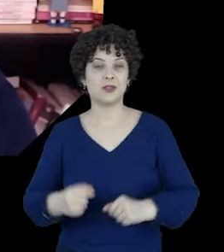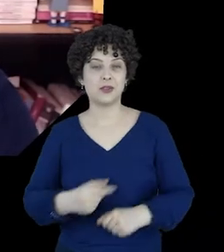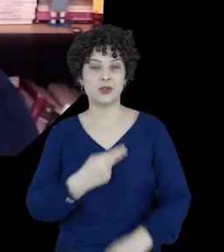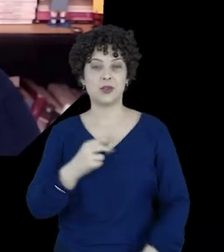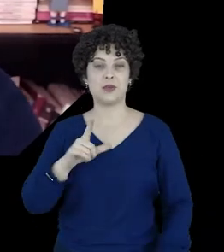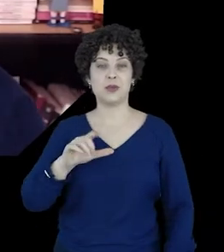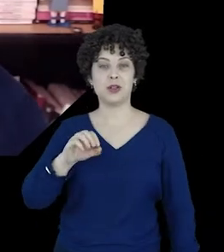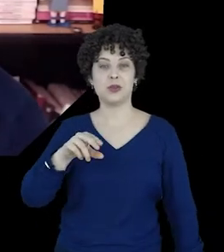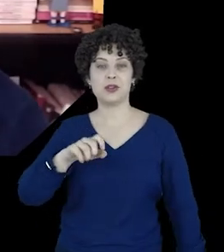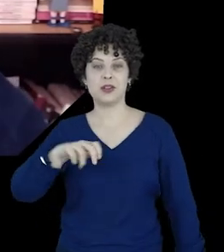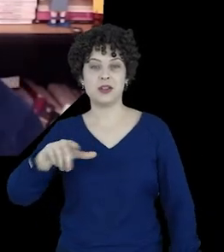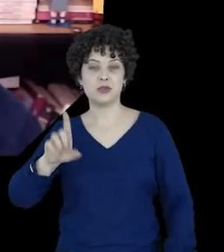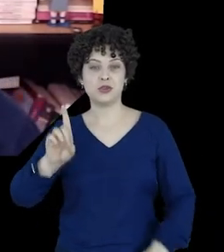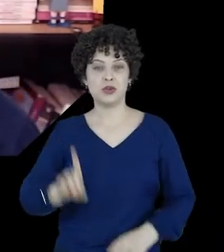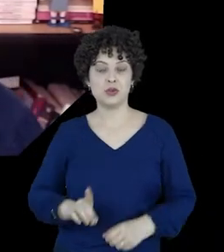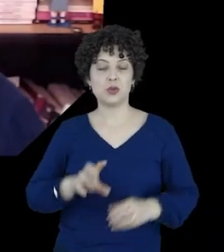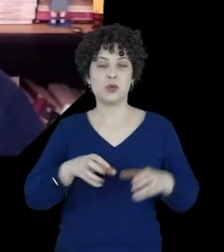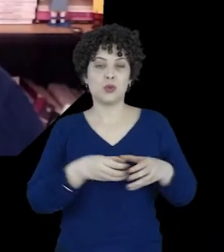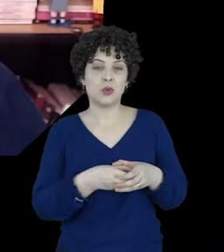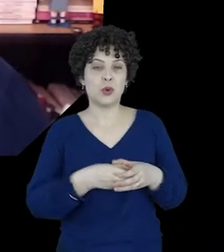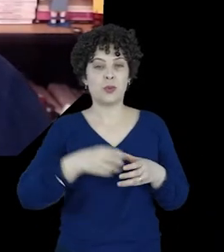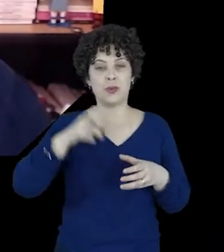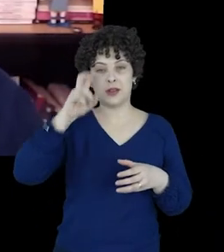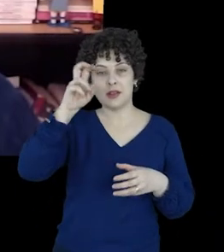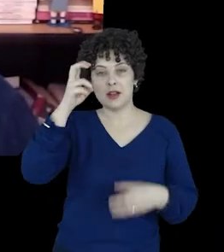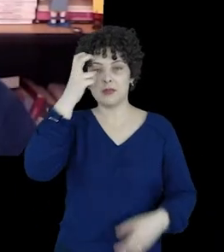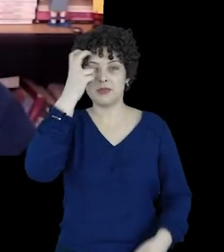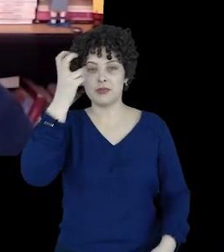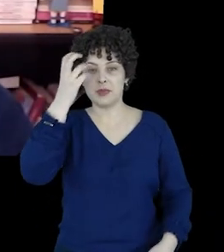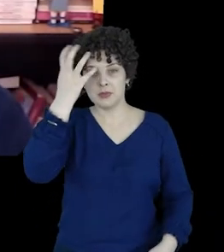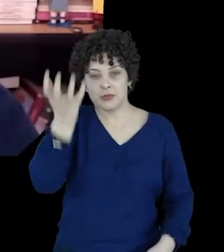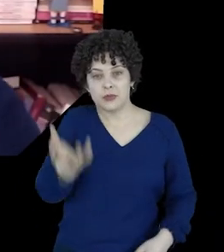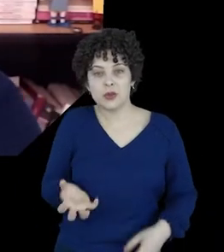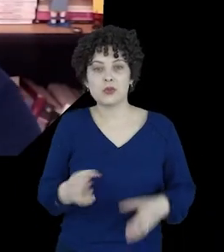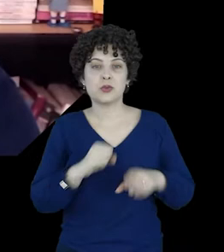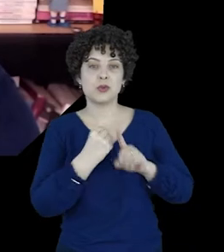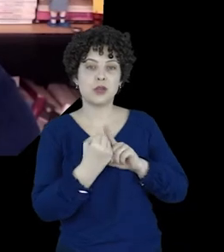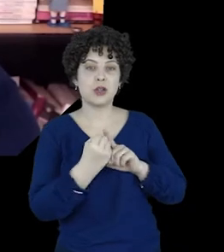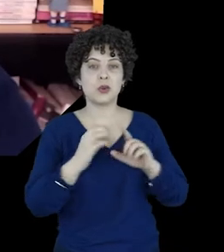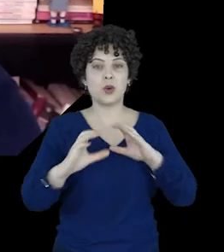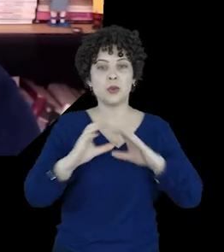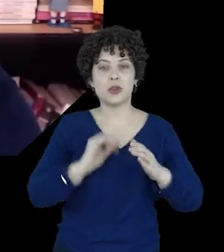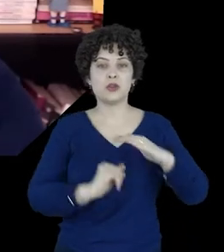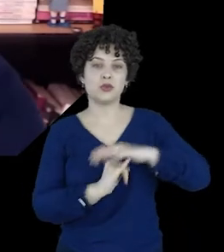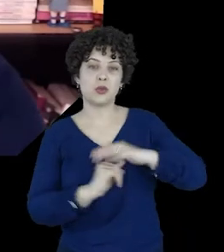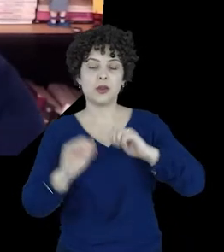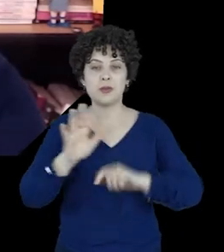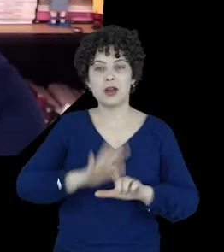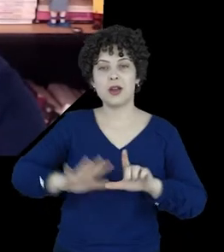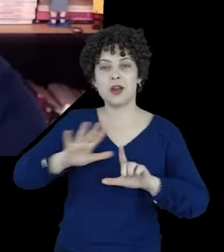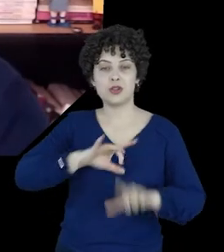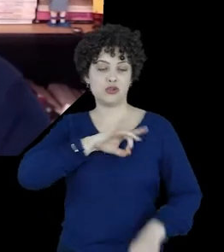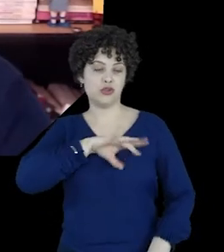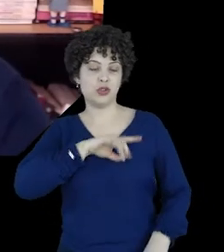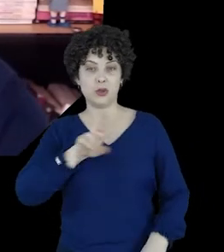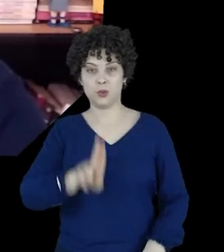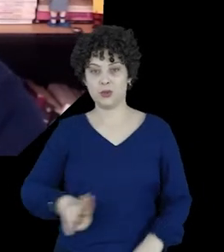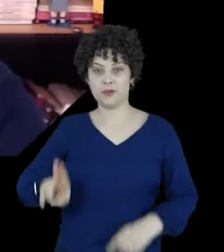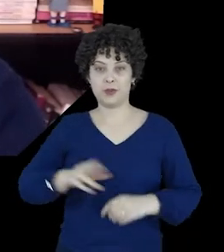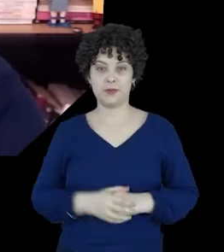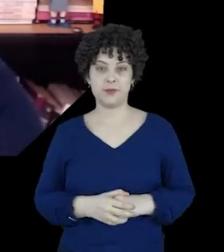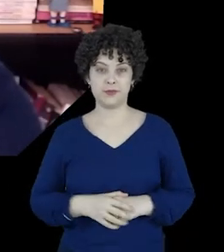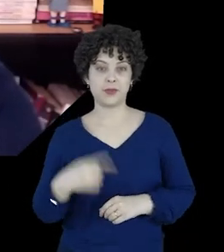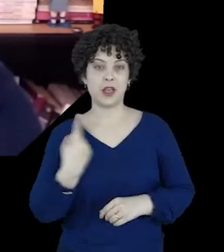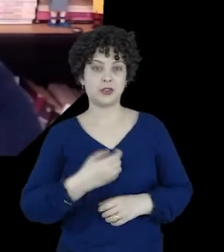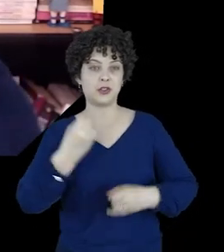Sou Lionel Brossi, diretor do Núcleo de Inteligência Artificial e Sociedade do Instituto de Comunicação e Imagem da Universidade do Chile. Quando